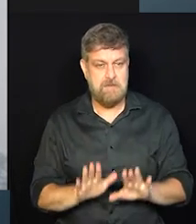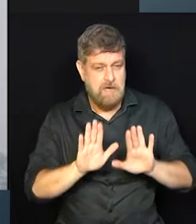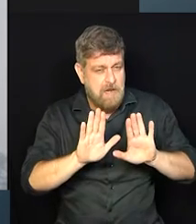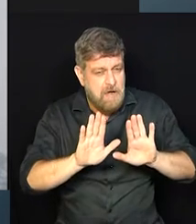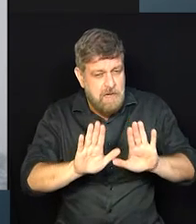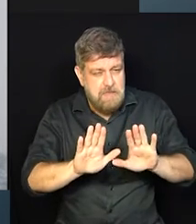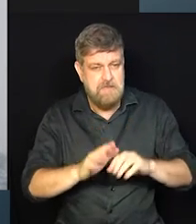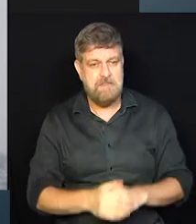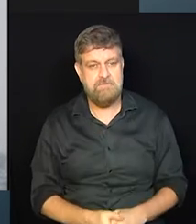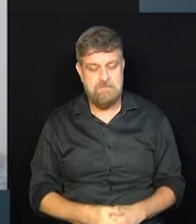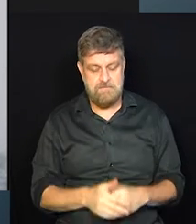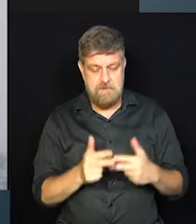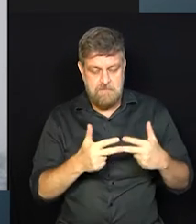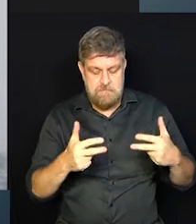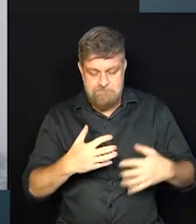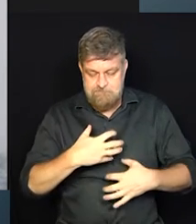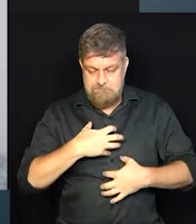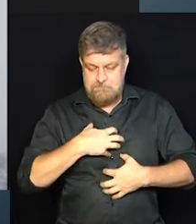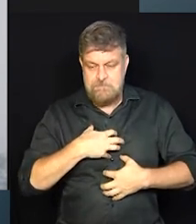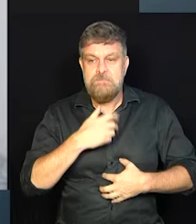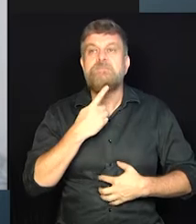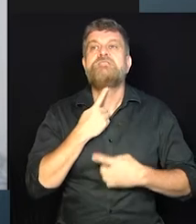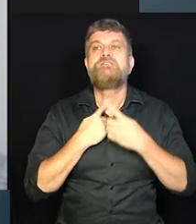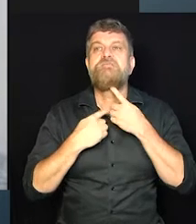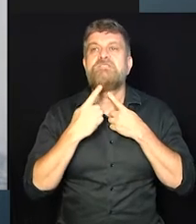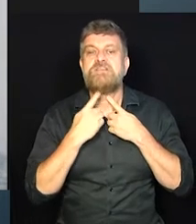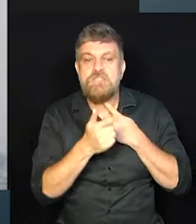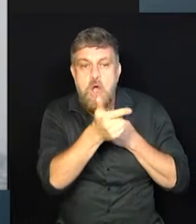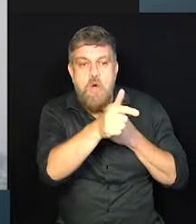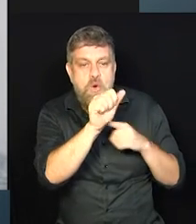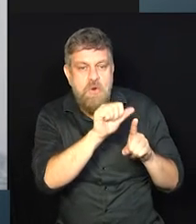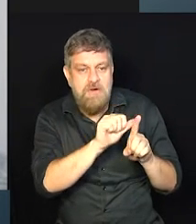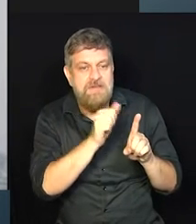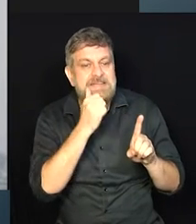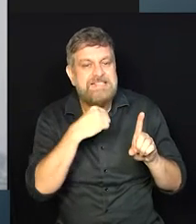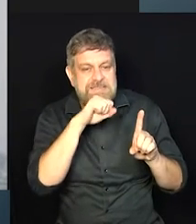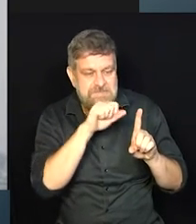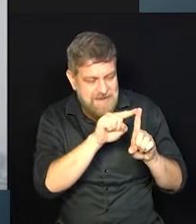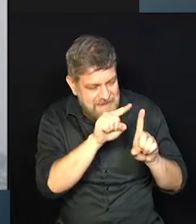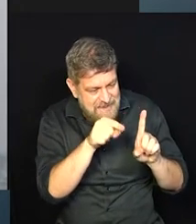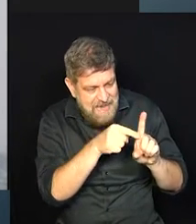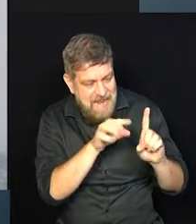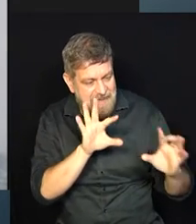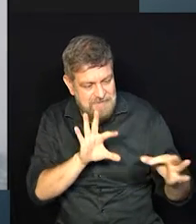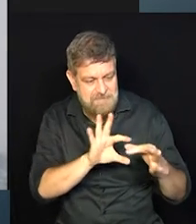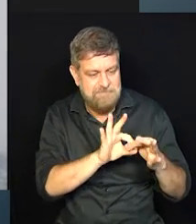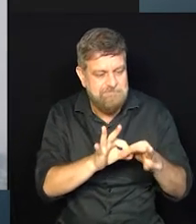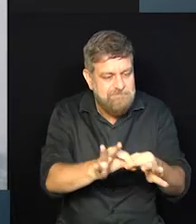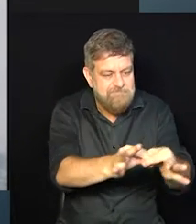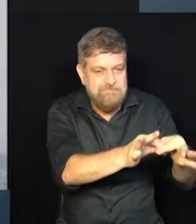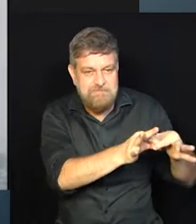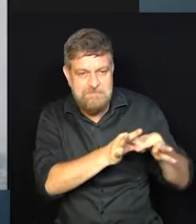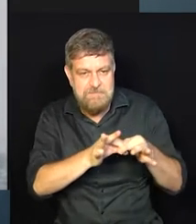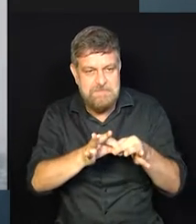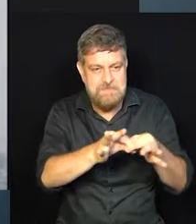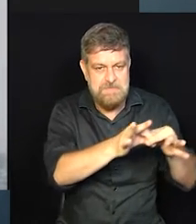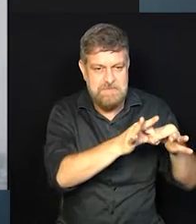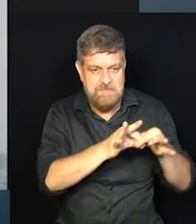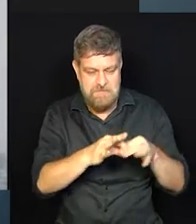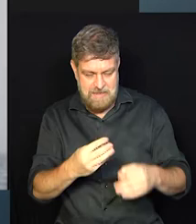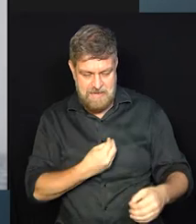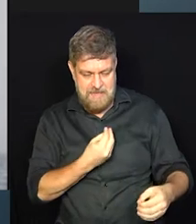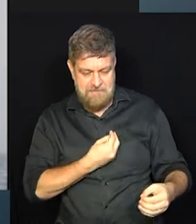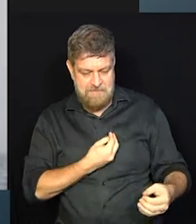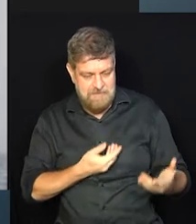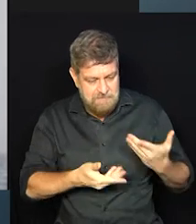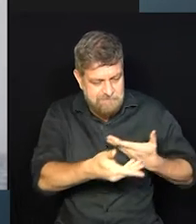uma forma, uma coisa bem intuitiva. queria estar com essas mães, fazer piqueniques, me encontrar com elas e viver o mesmo momento